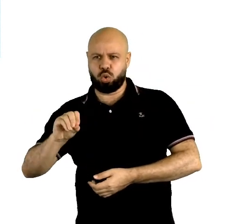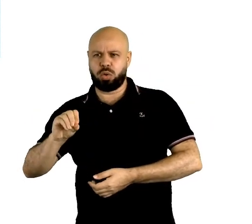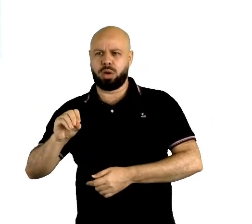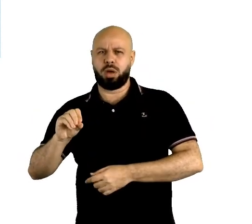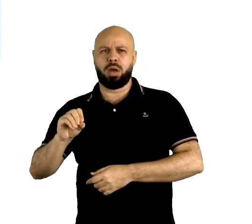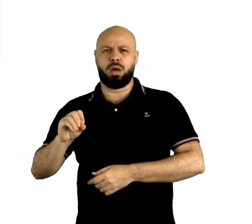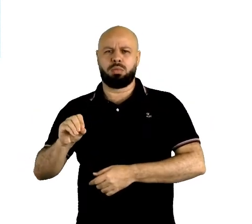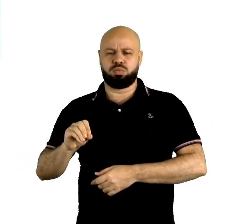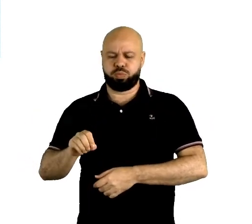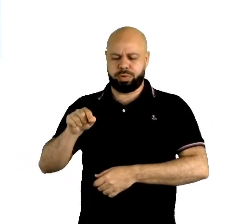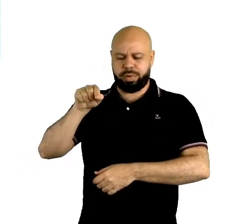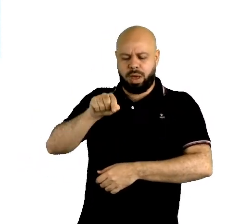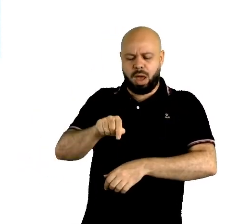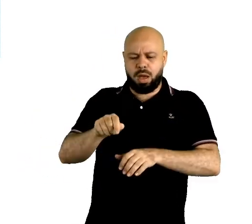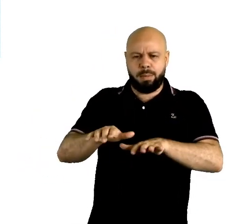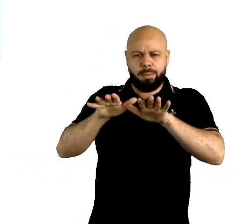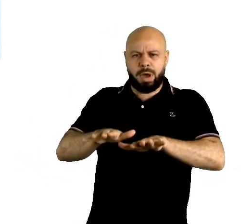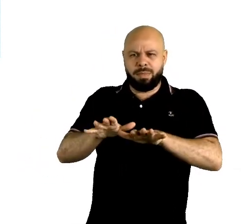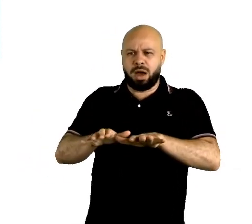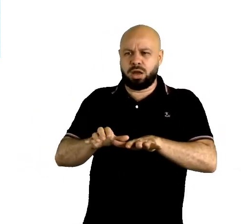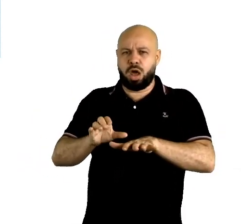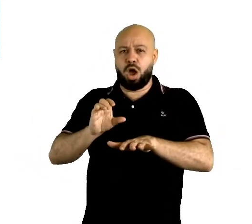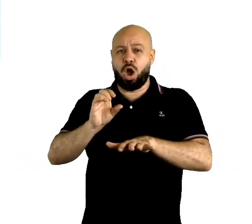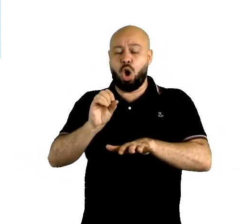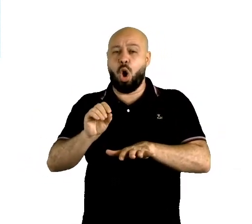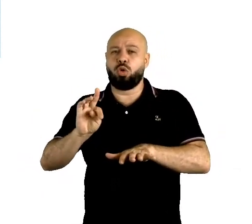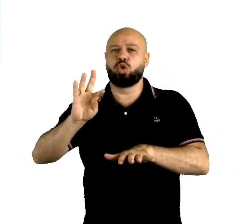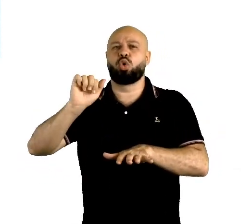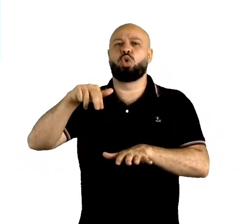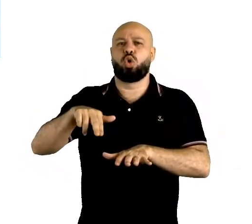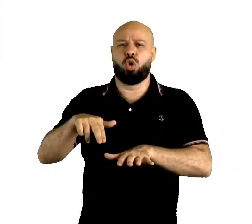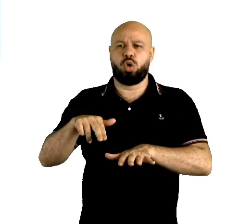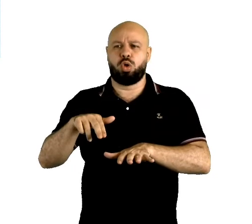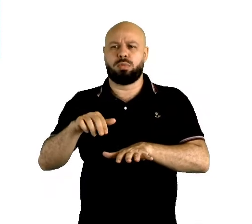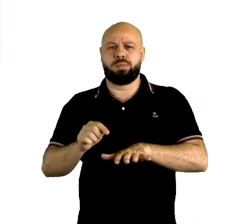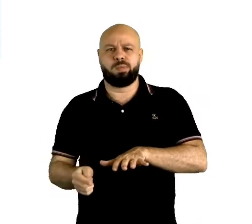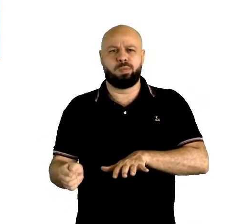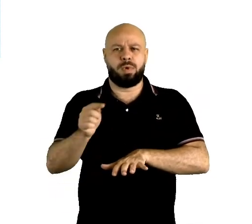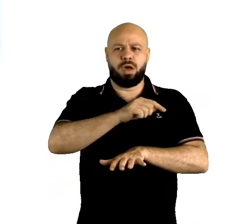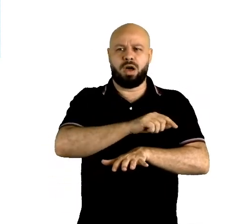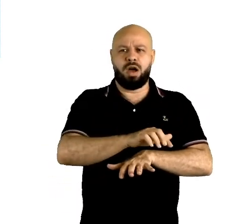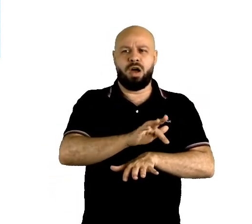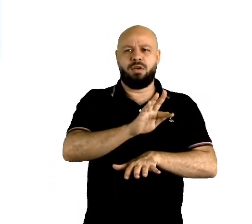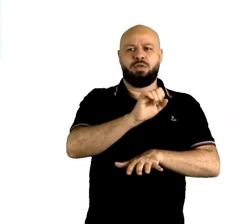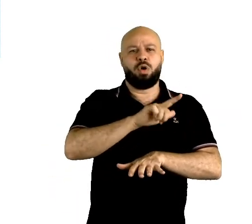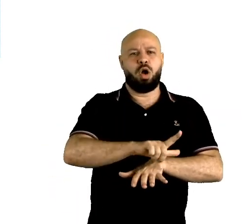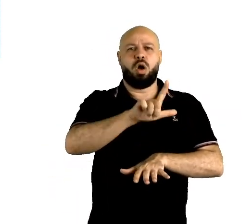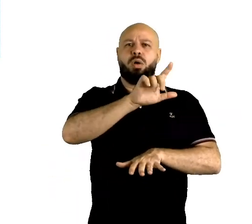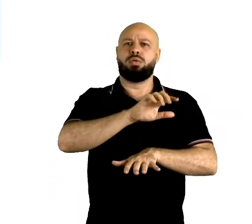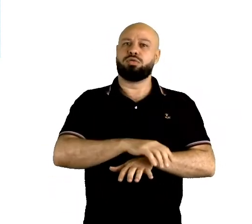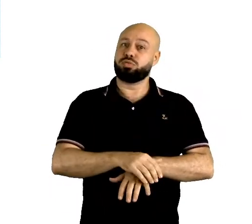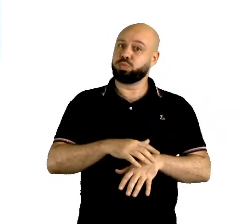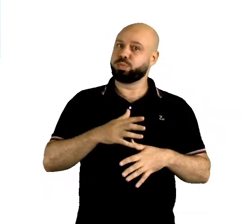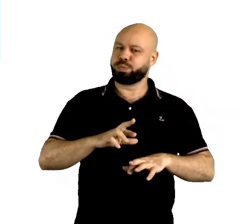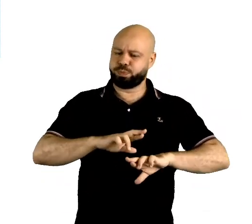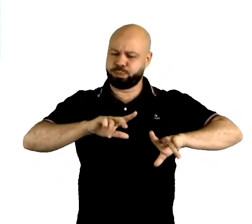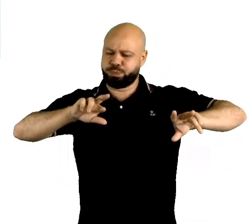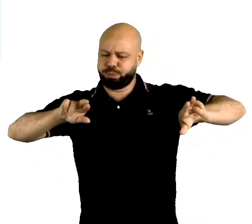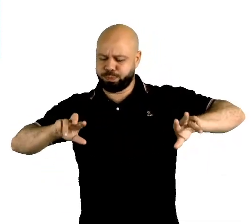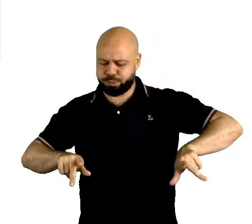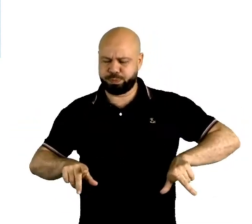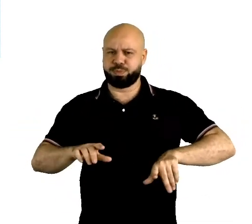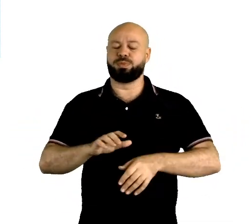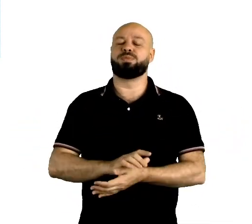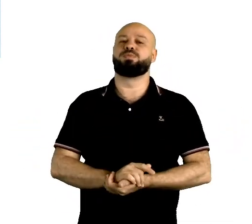nós falamos autumn, já no inglês americano fall. Então, observem que há essa